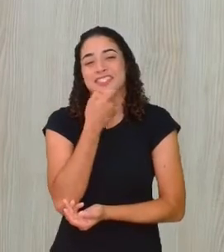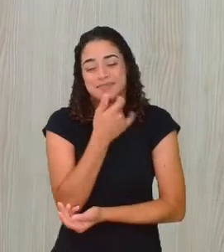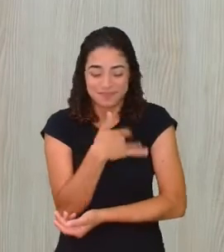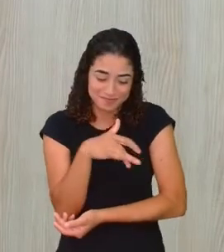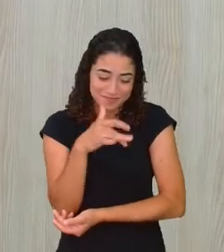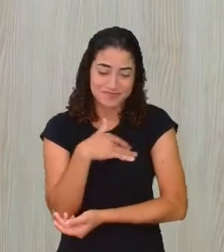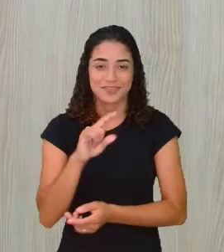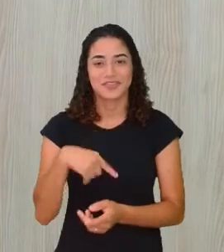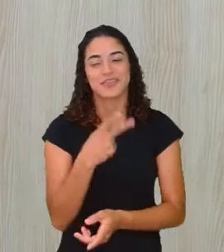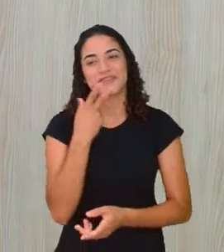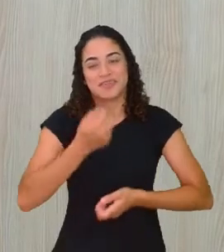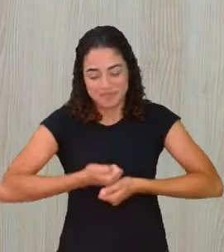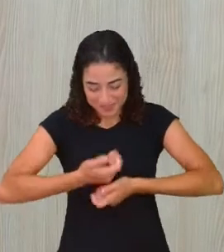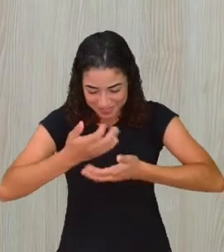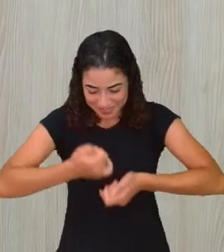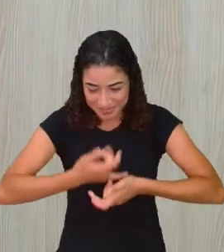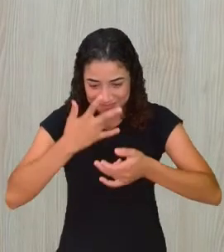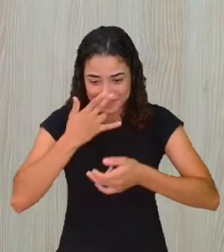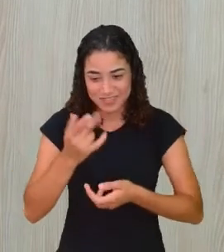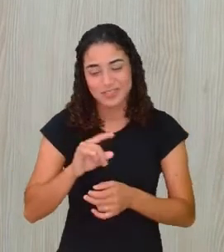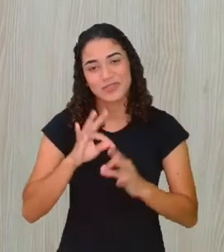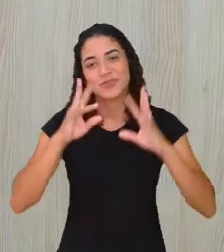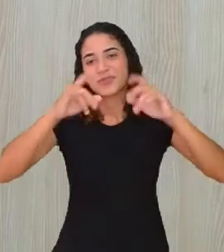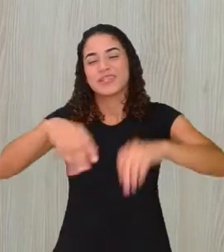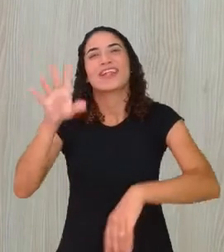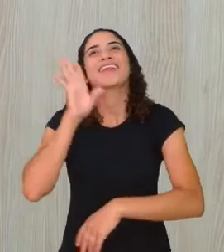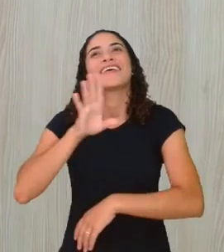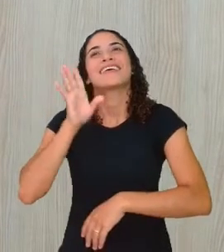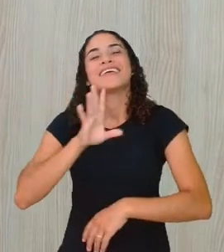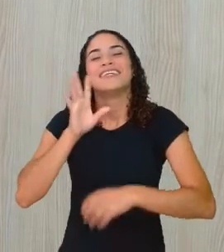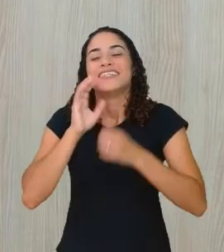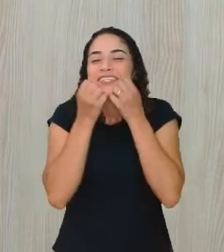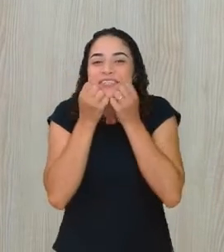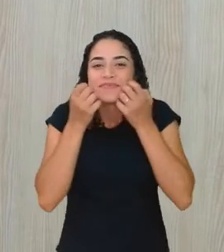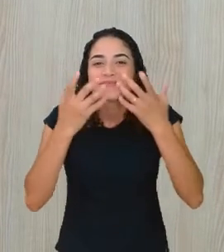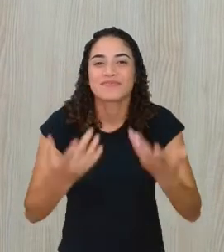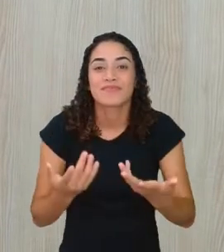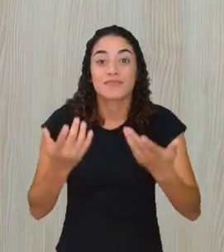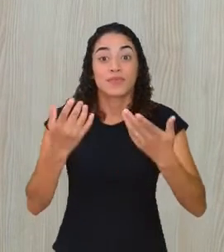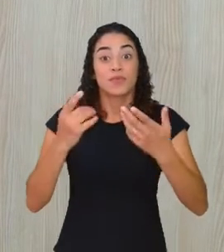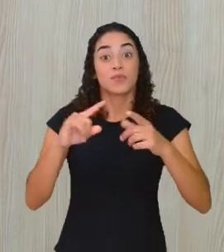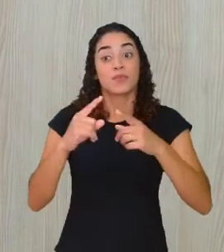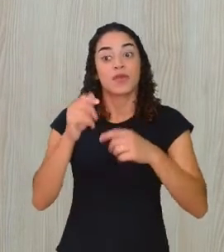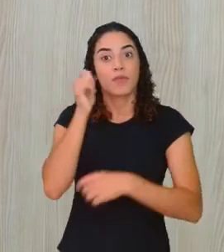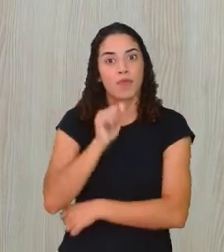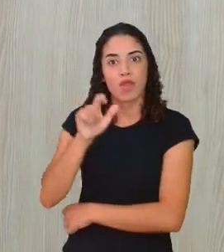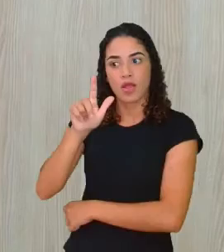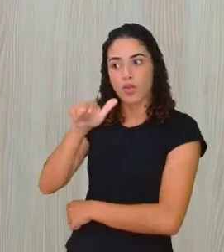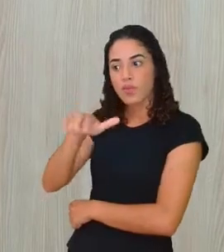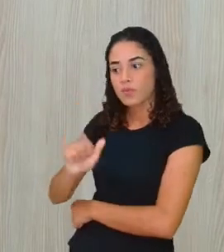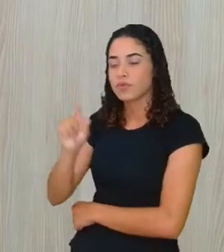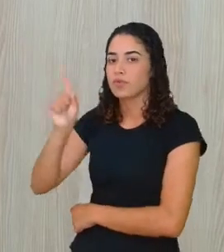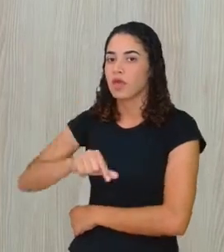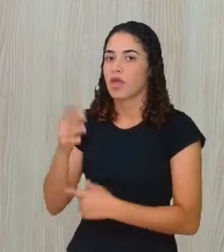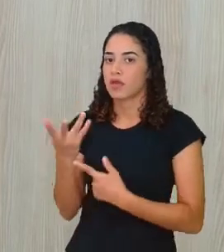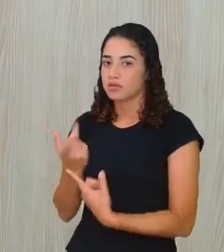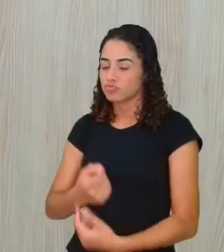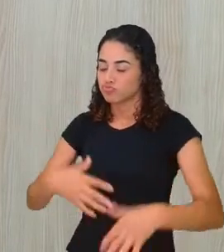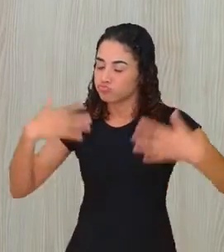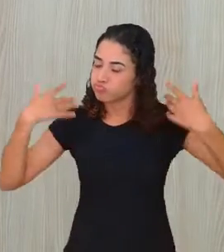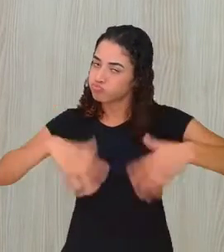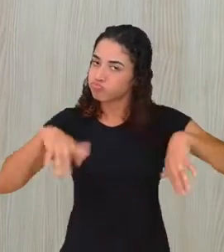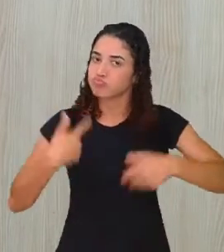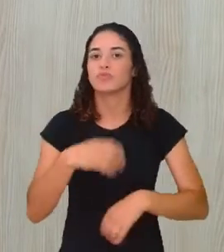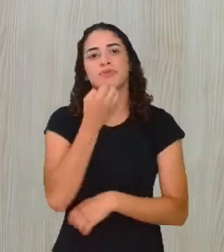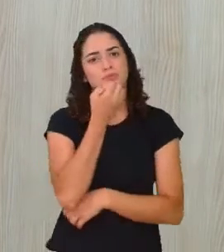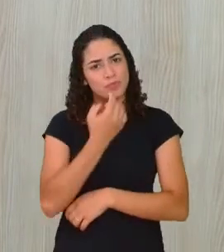Quando a gente fala de poesia, parece que tudo fica mais legal. Não é? E Luna Vitrolira é um artista incrível. Então, também vale a pena